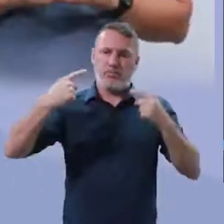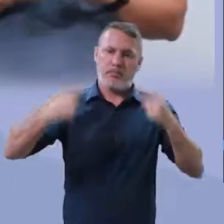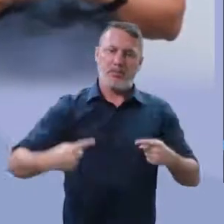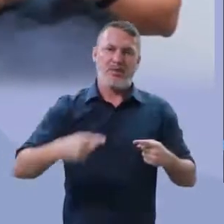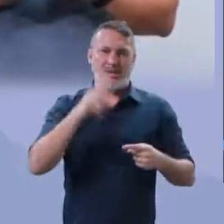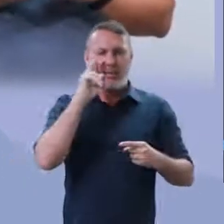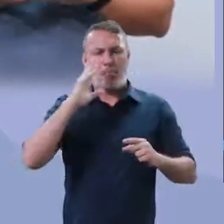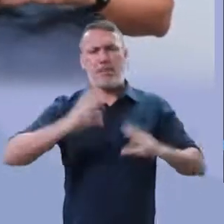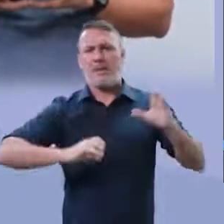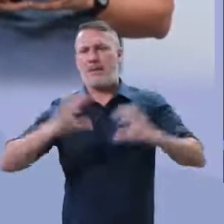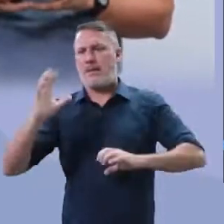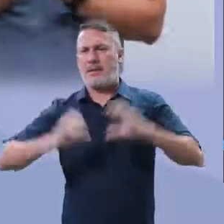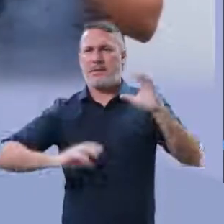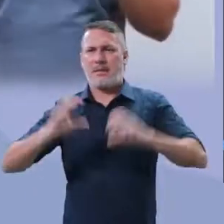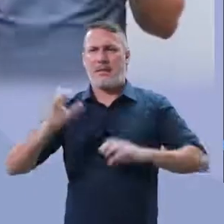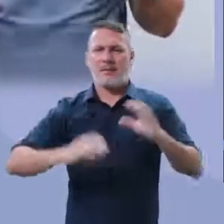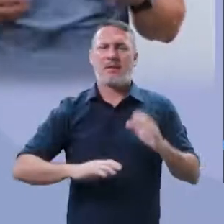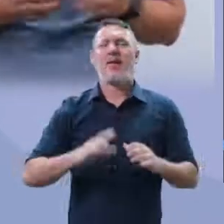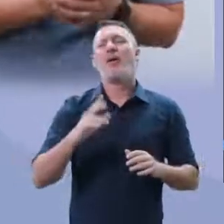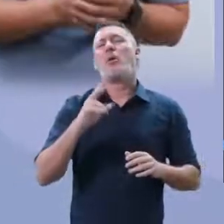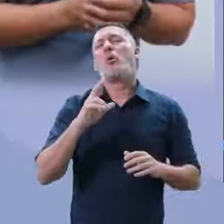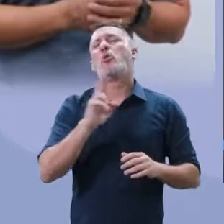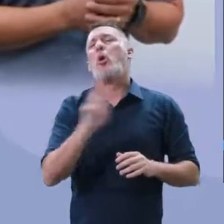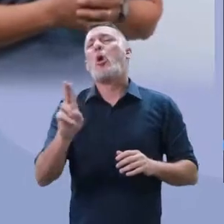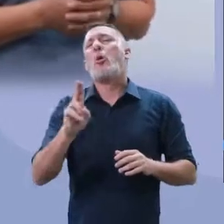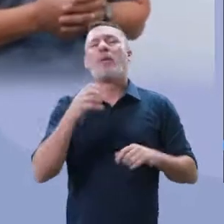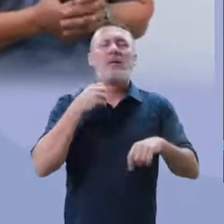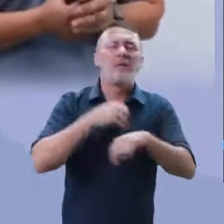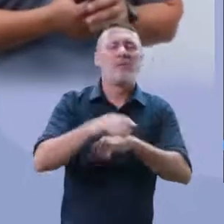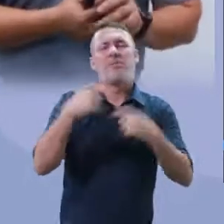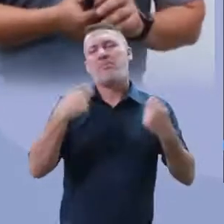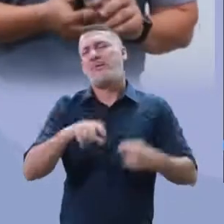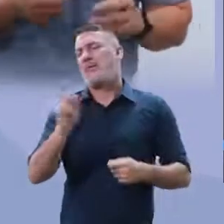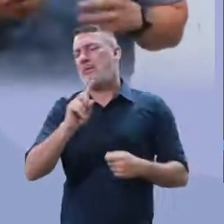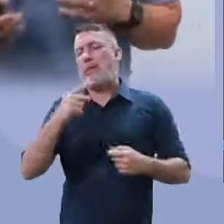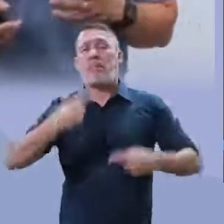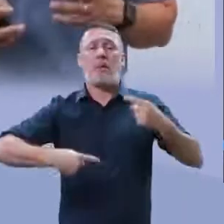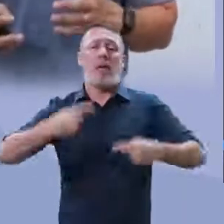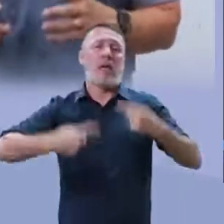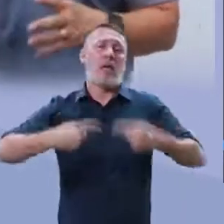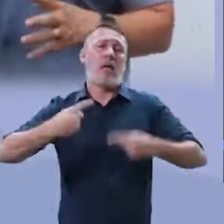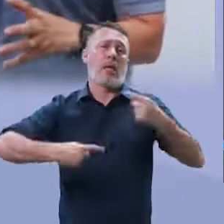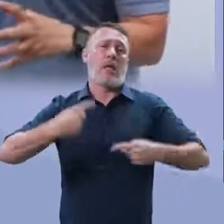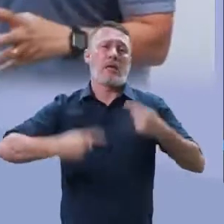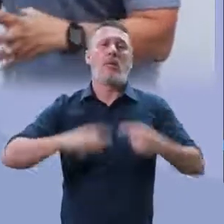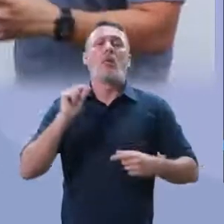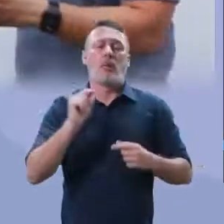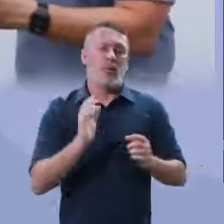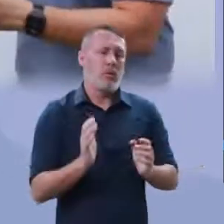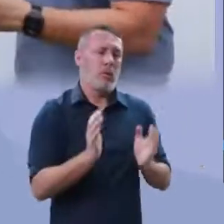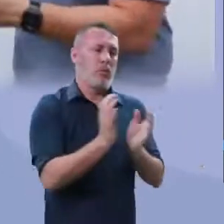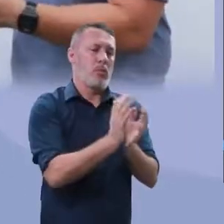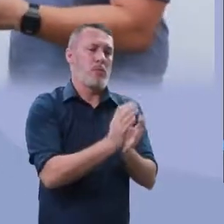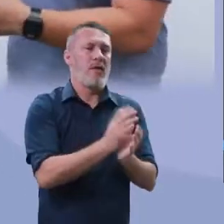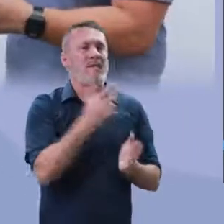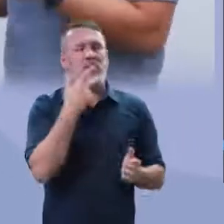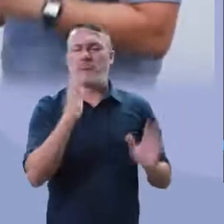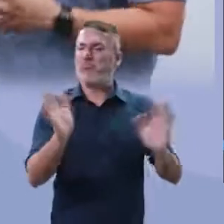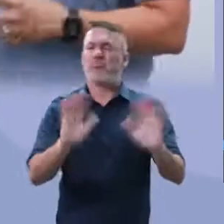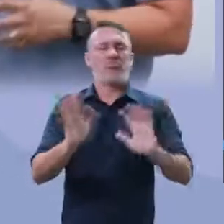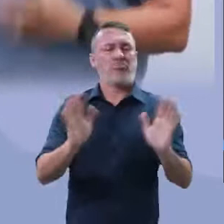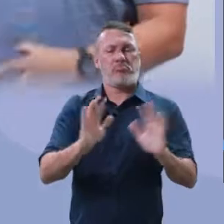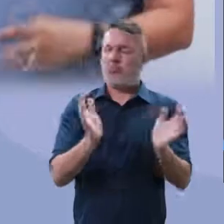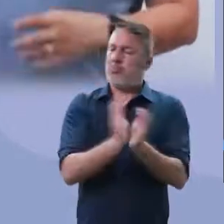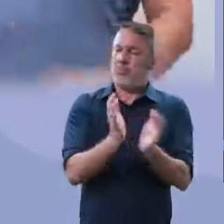observar aquela briga, não preciso citar nome, mas aquela briga em debate político, porque um grupo político